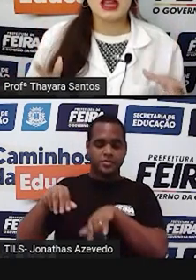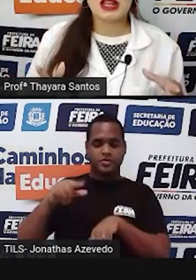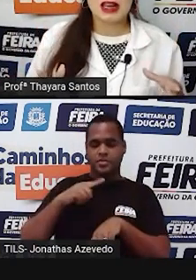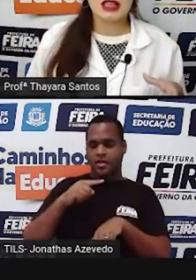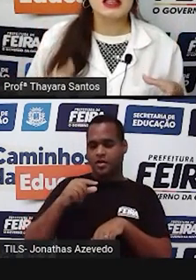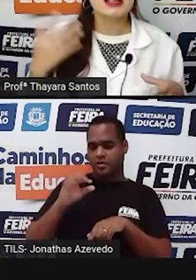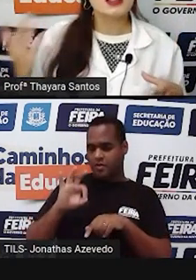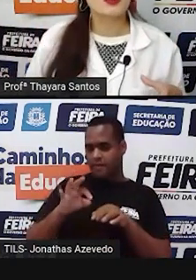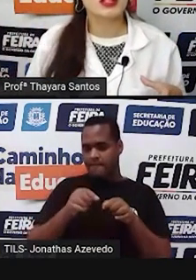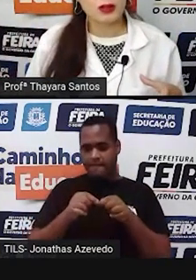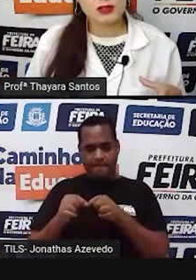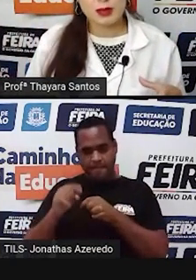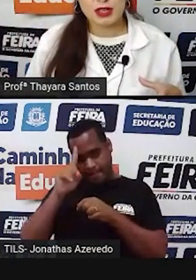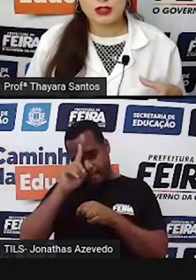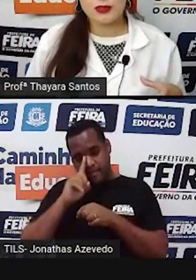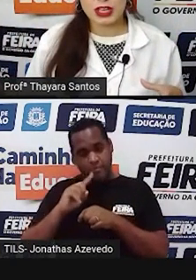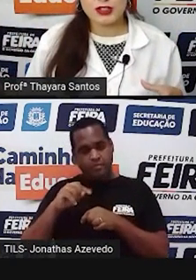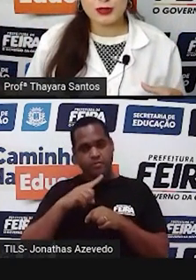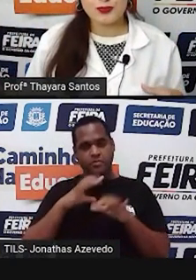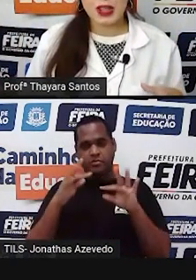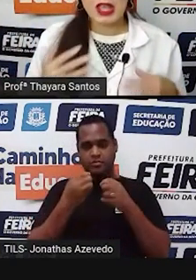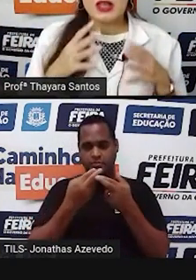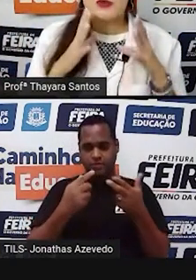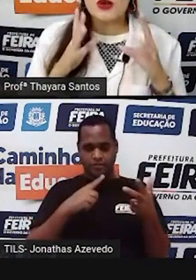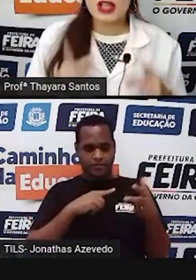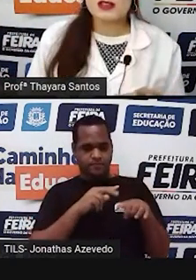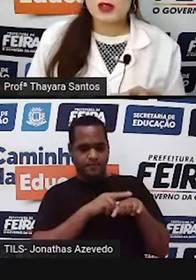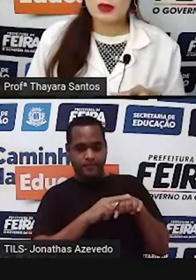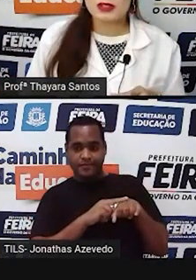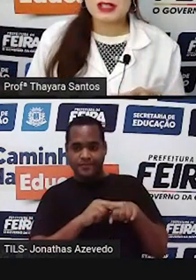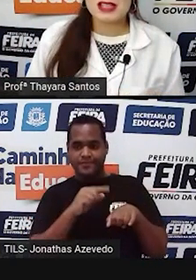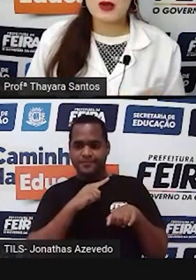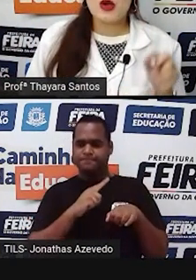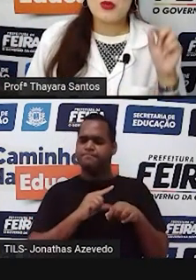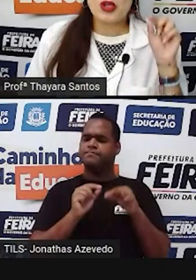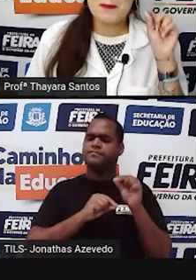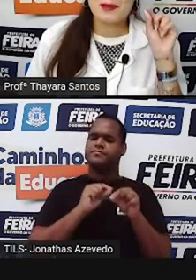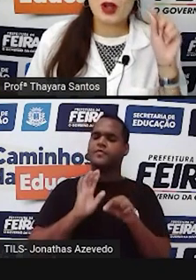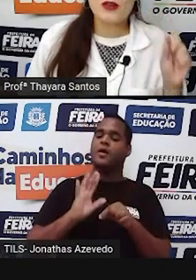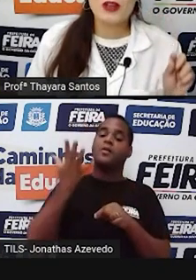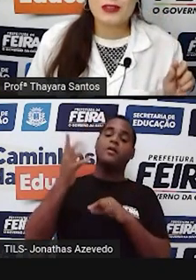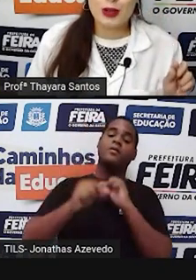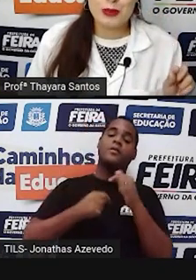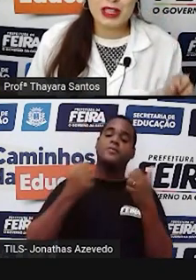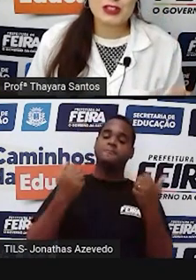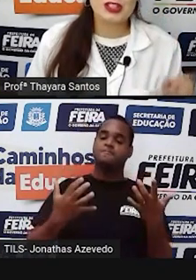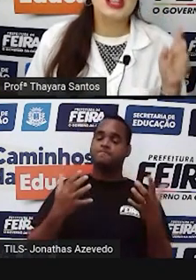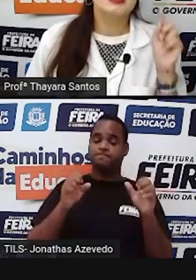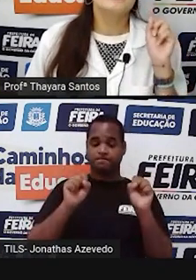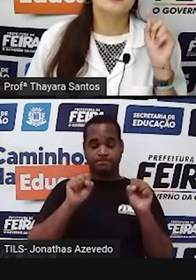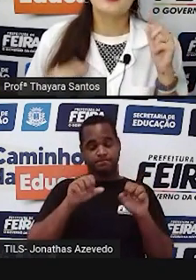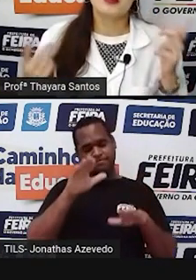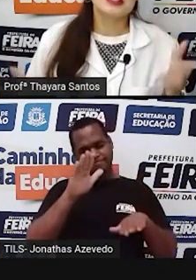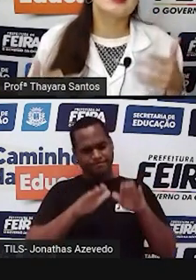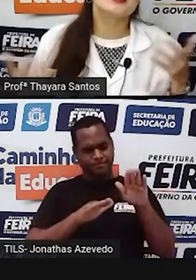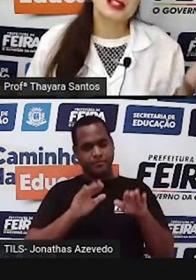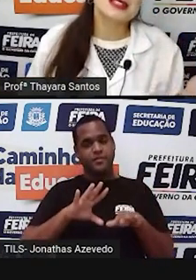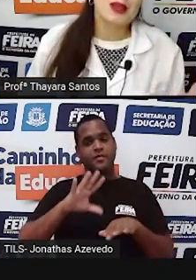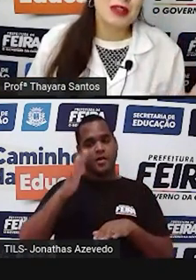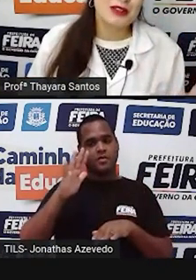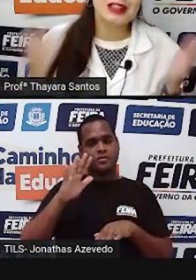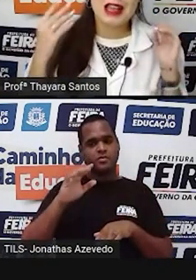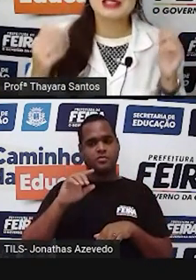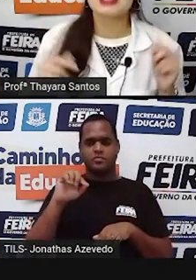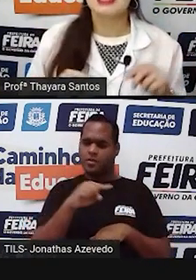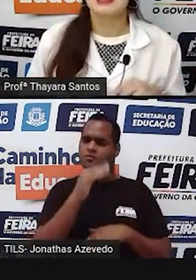amarela e nasceu planta com semente verde. Por que que isso aconteceu? Porque provavelmente, provavelmente não, hoje